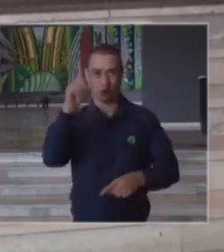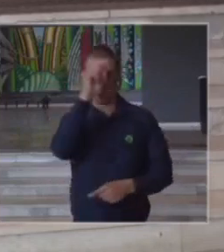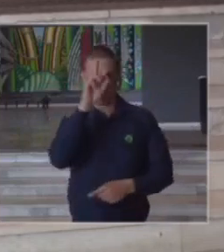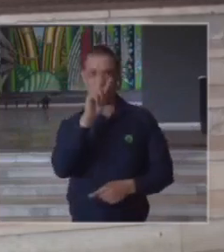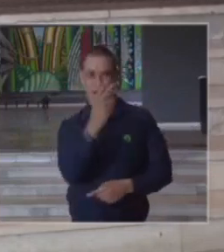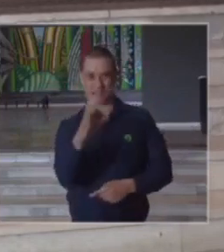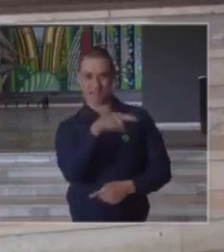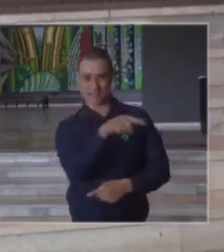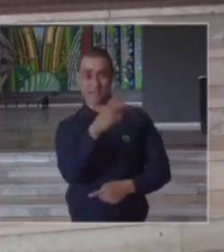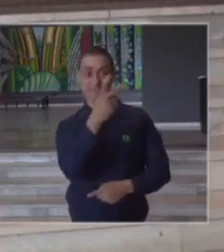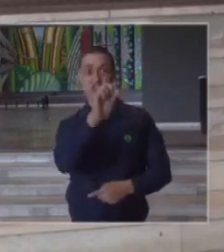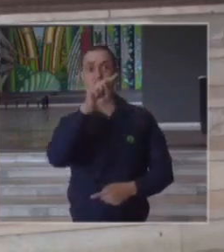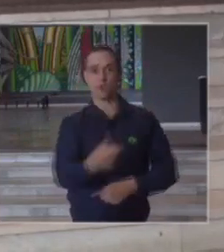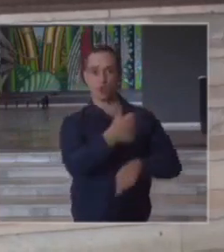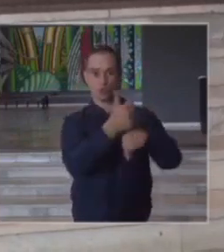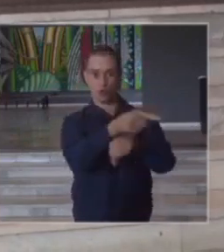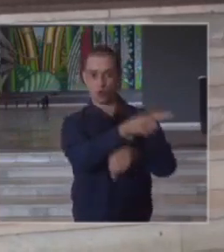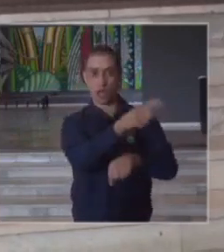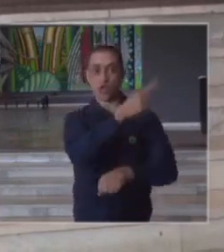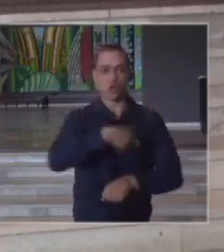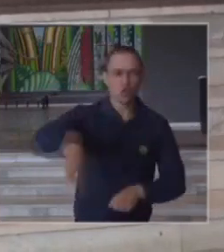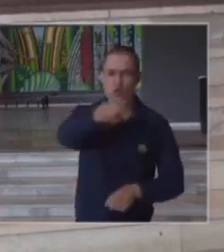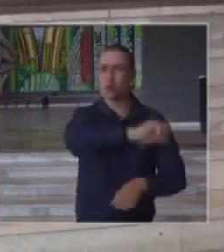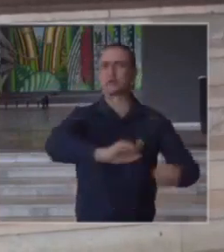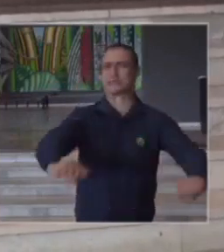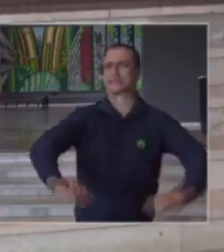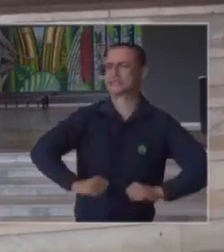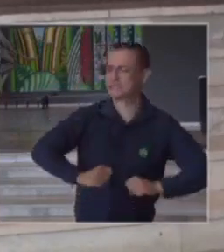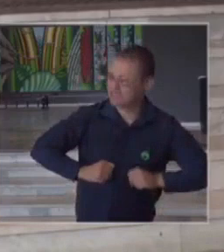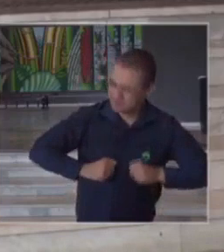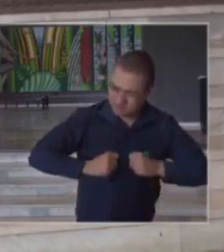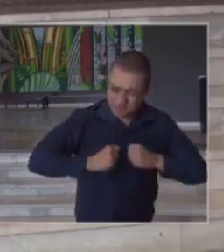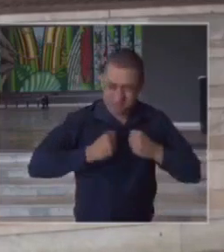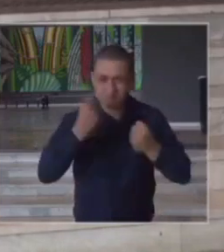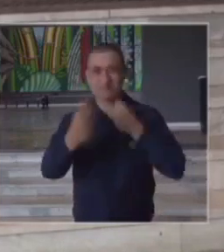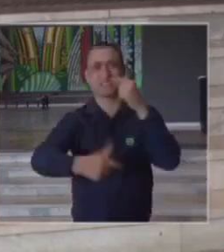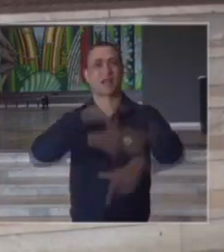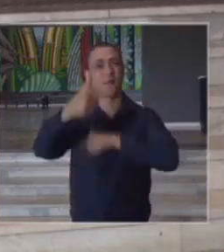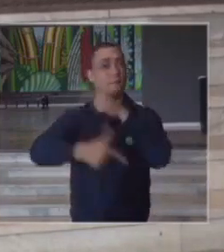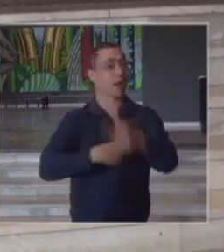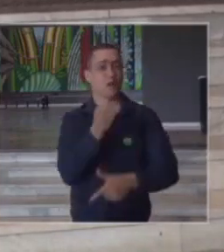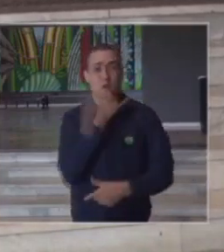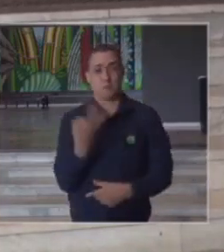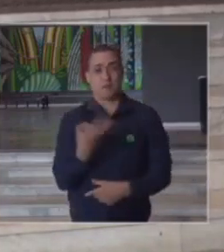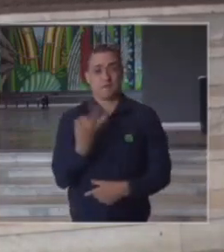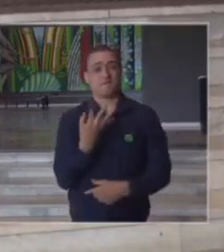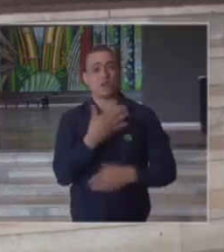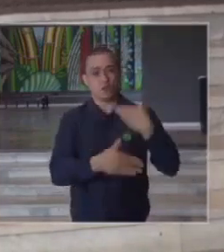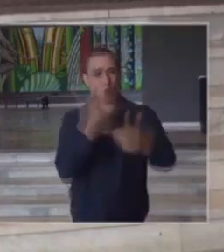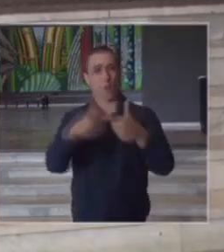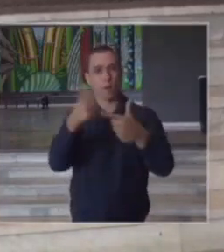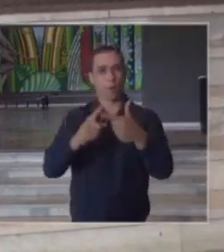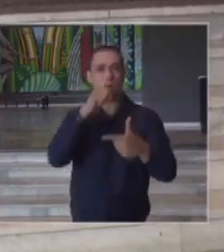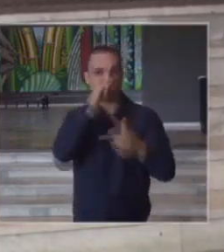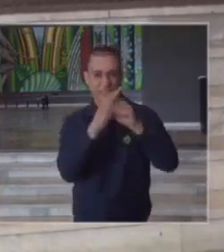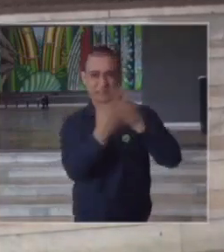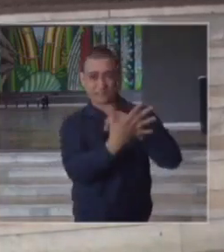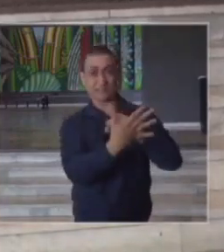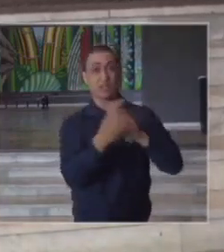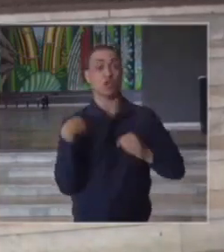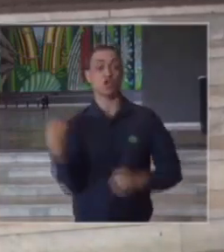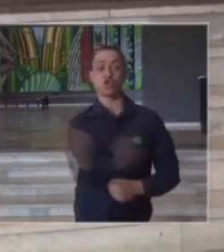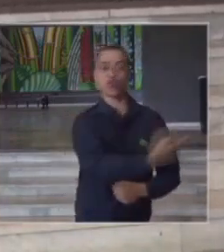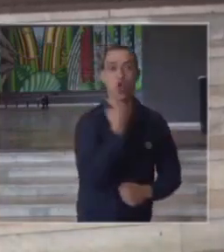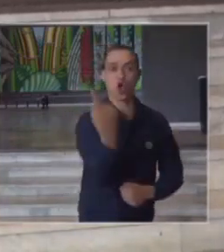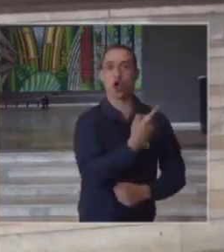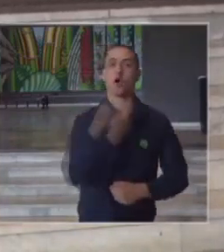clínicas que tem sido de uma dedicação exemplar neste momento de crise nós gostaríamos de